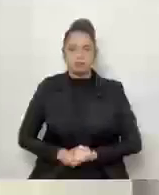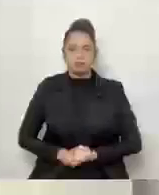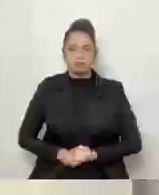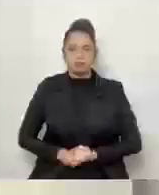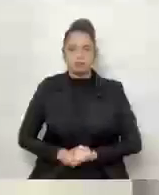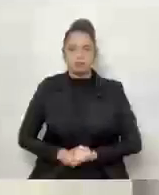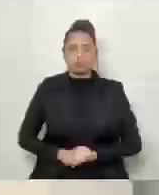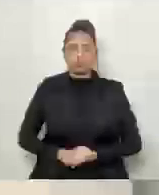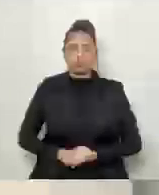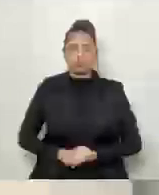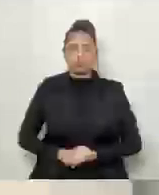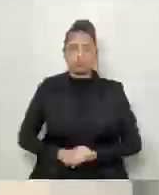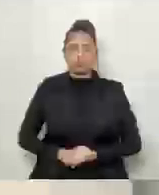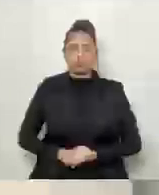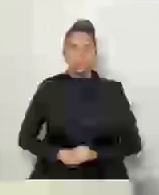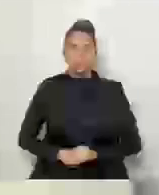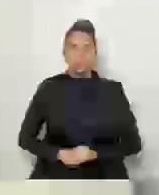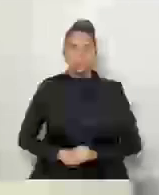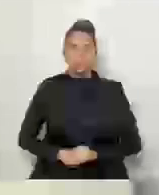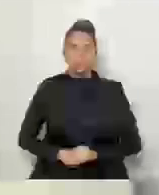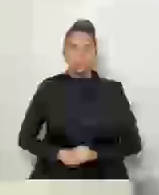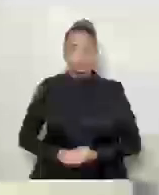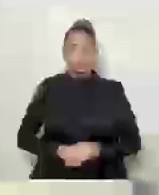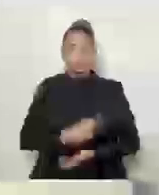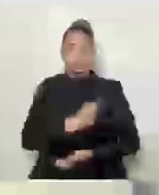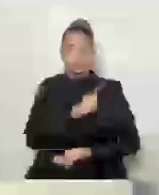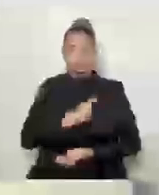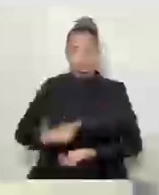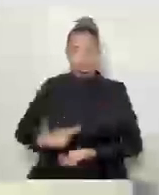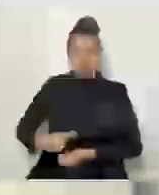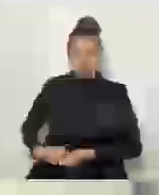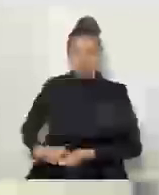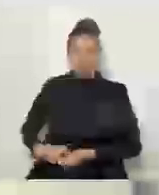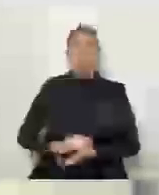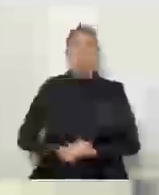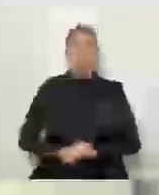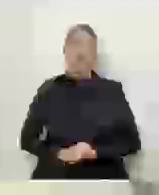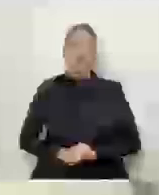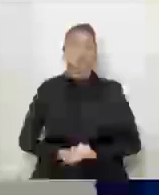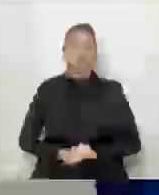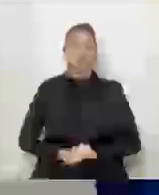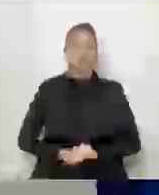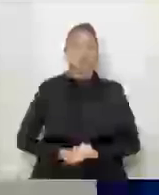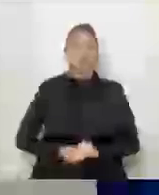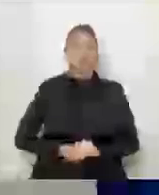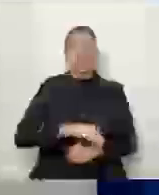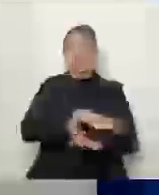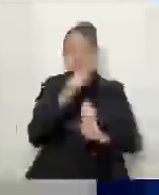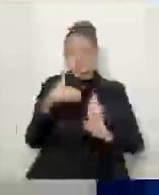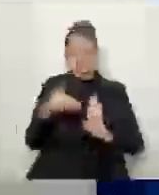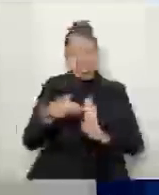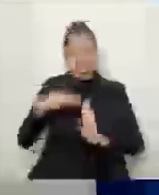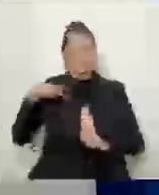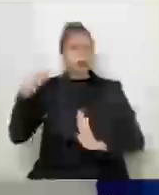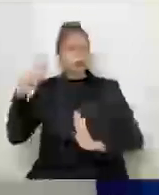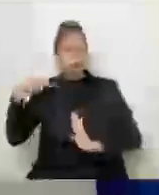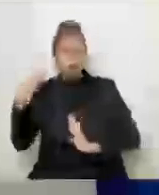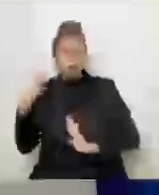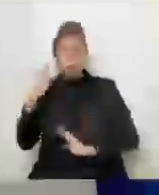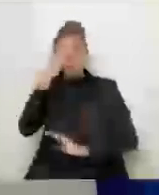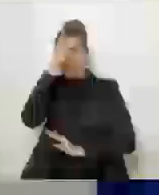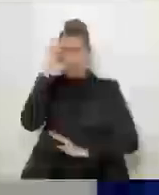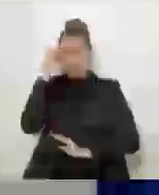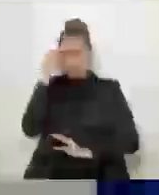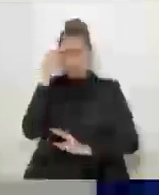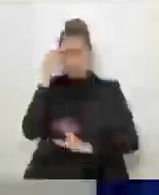Senhor presidente Lucas Manequinha, demais vereadores, todos que nos assistem, uma excelente noite a todos. Quer dizer,